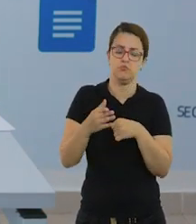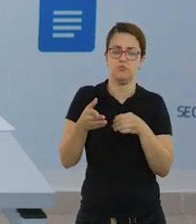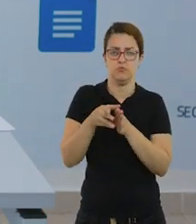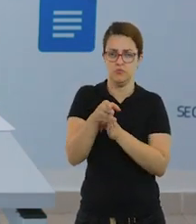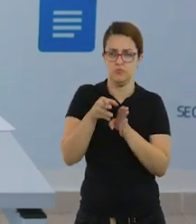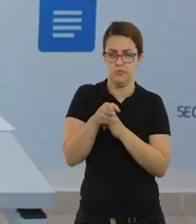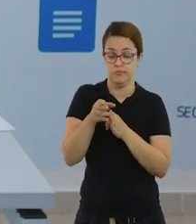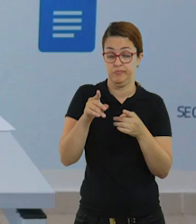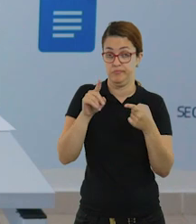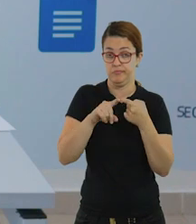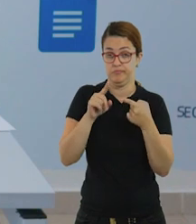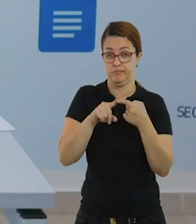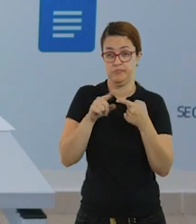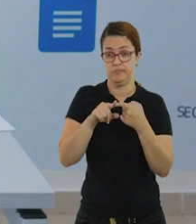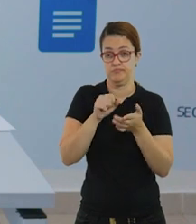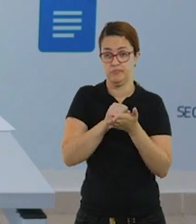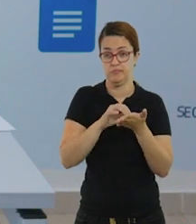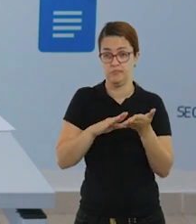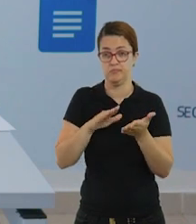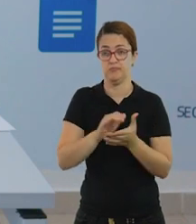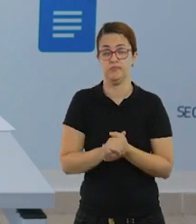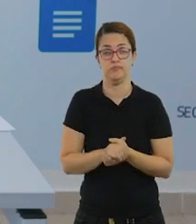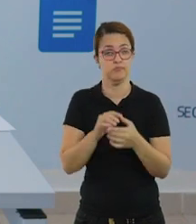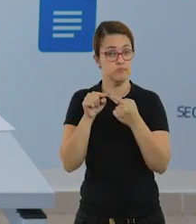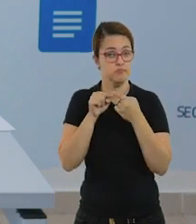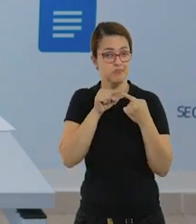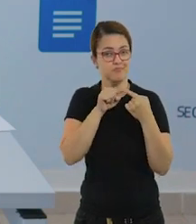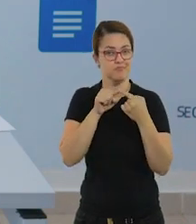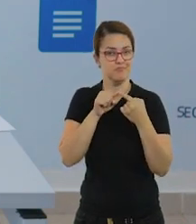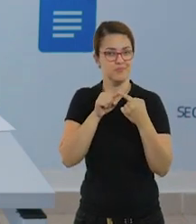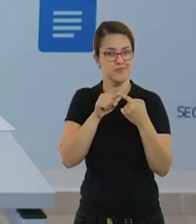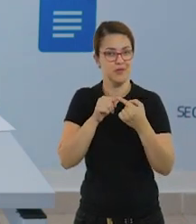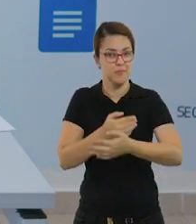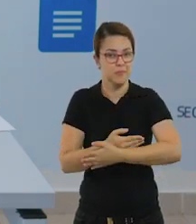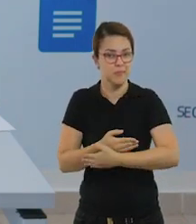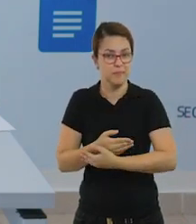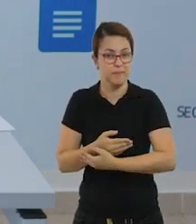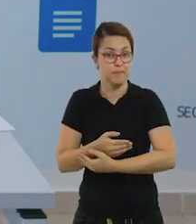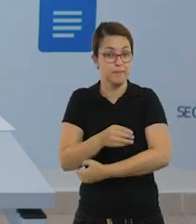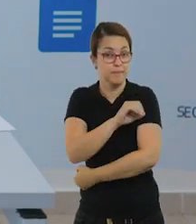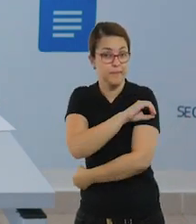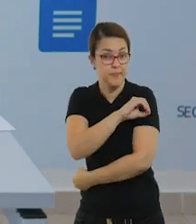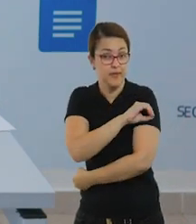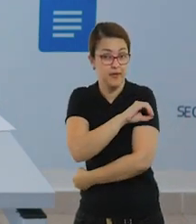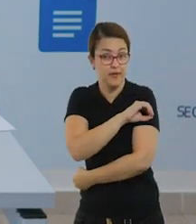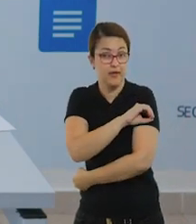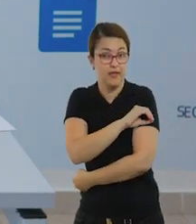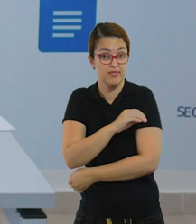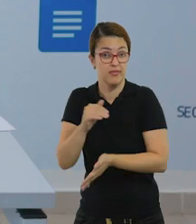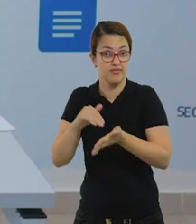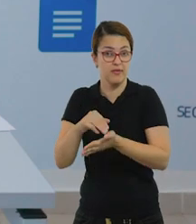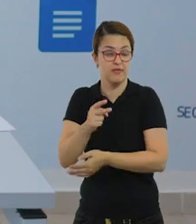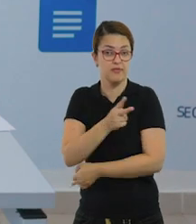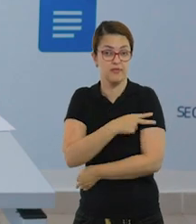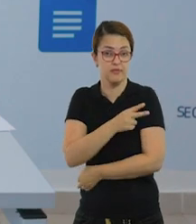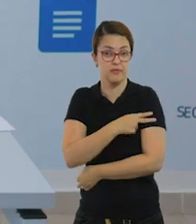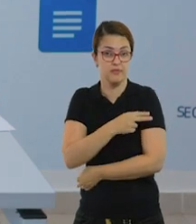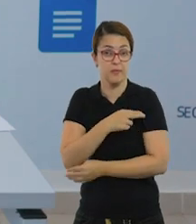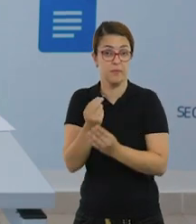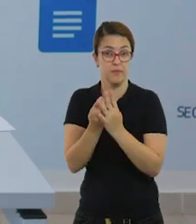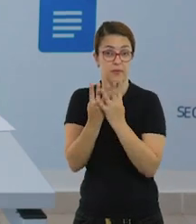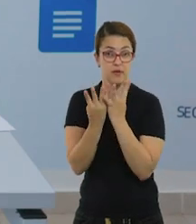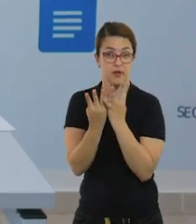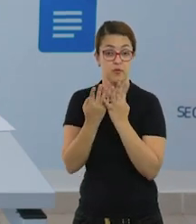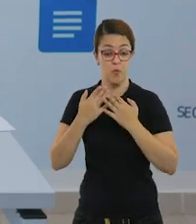atividades hoje. Essa primeira atividade vai caber muito bem para crianças do pré 1 até o segundo ano, e é o baralho corporal.